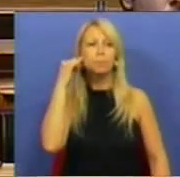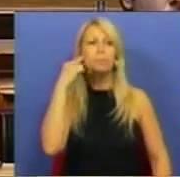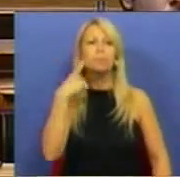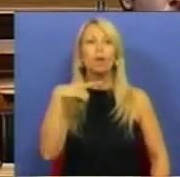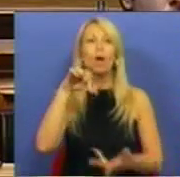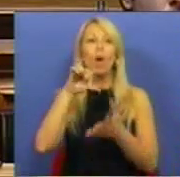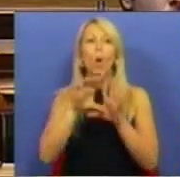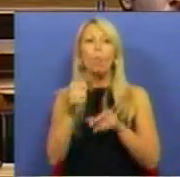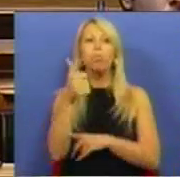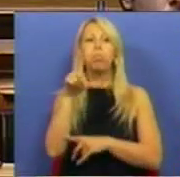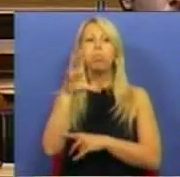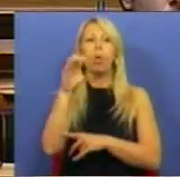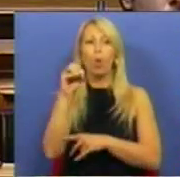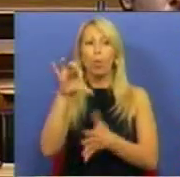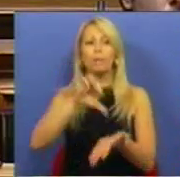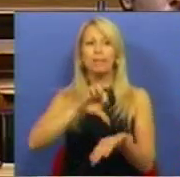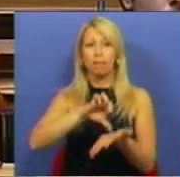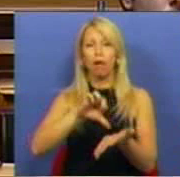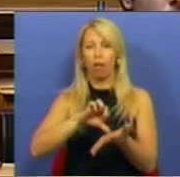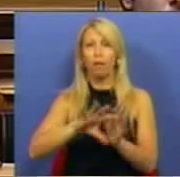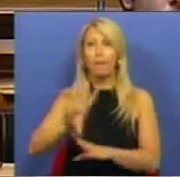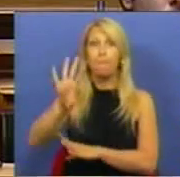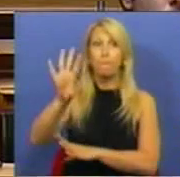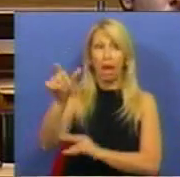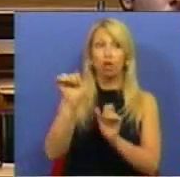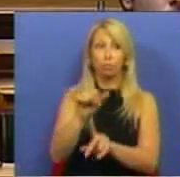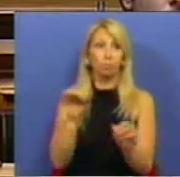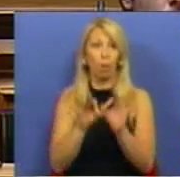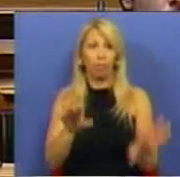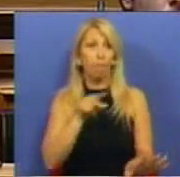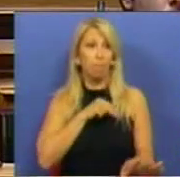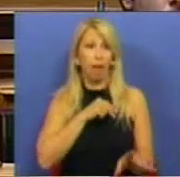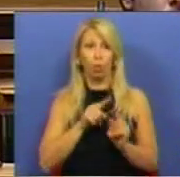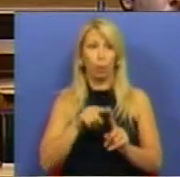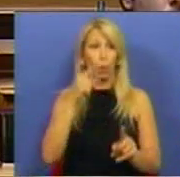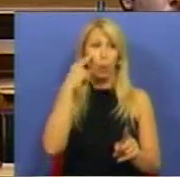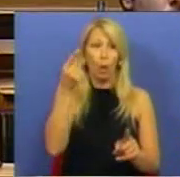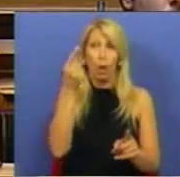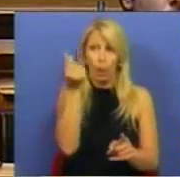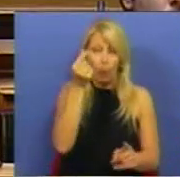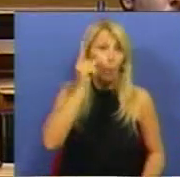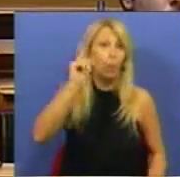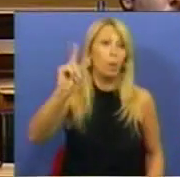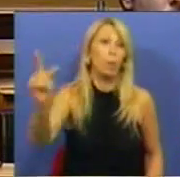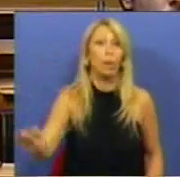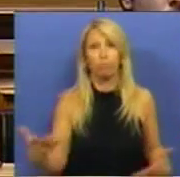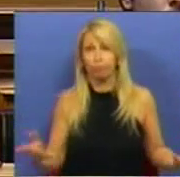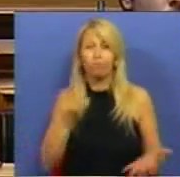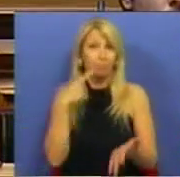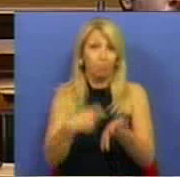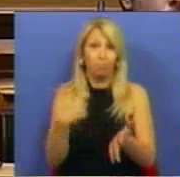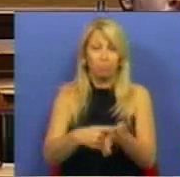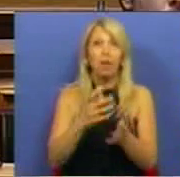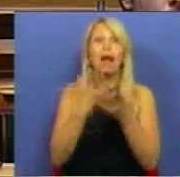Central, no país dos prémios milionários, no país da pequena tributação sobre a grande banca,